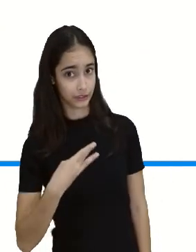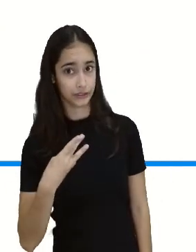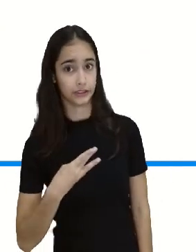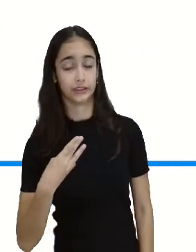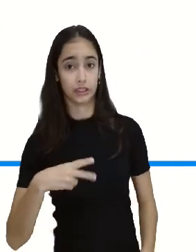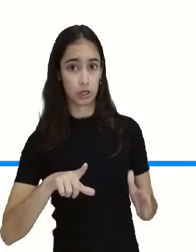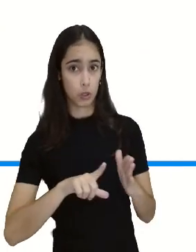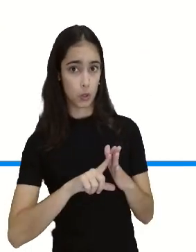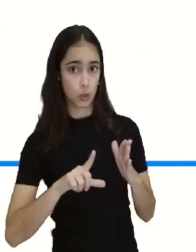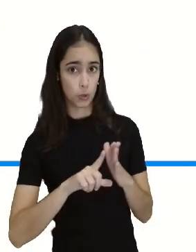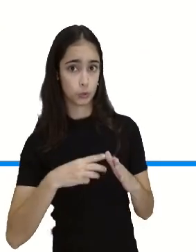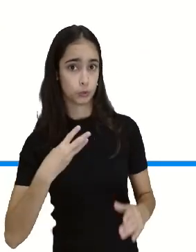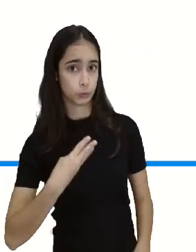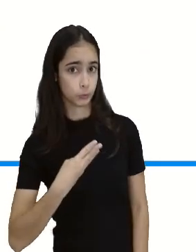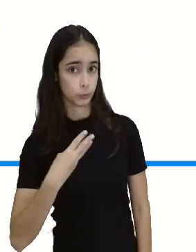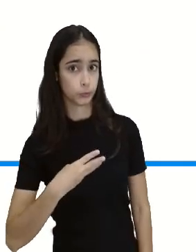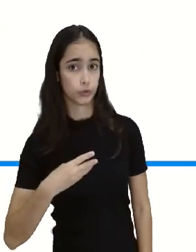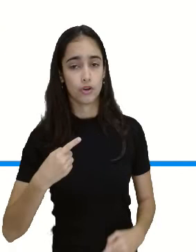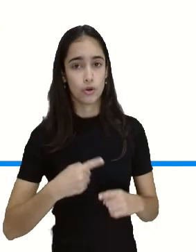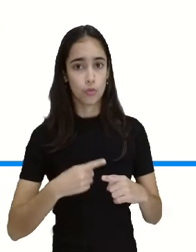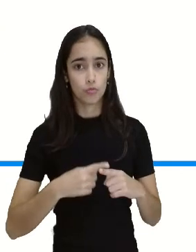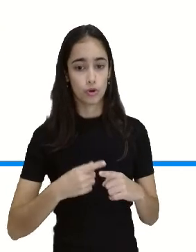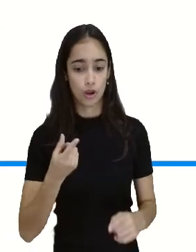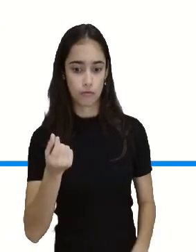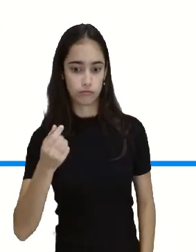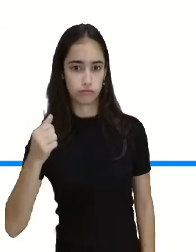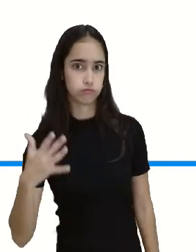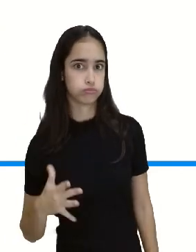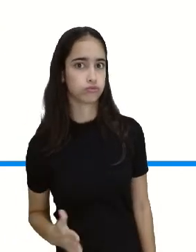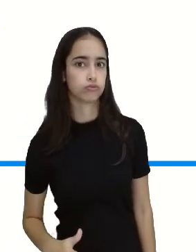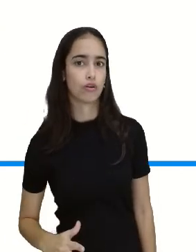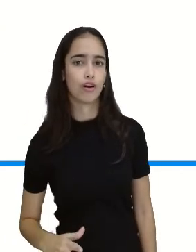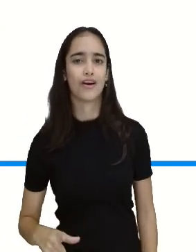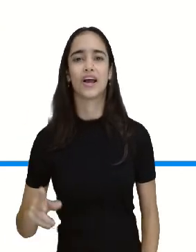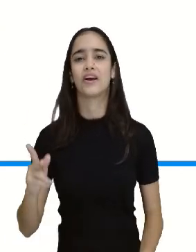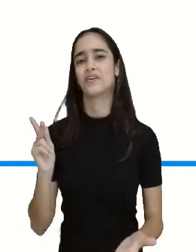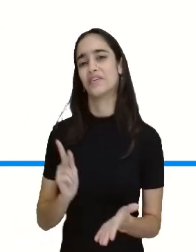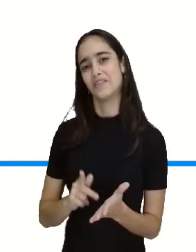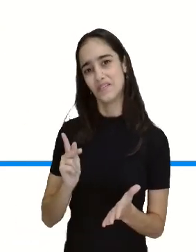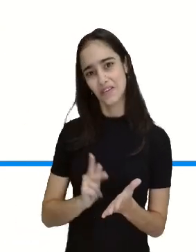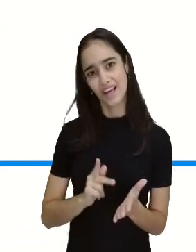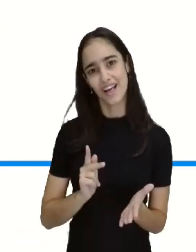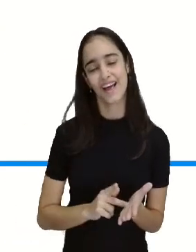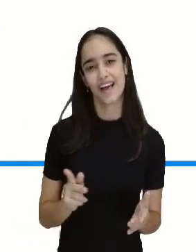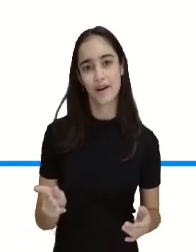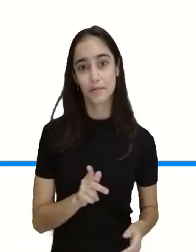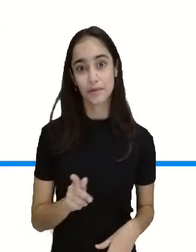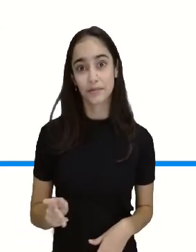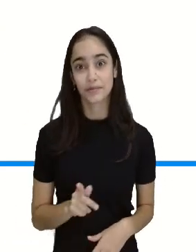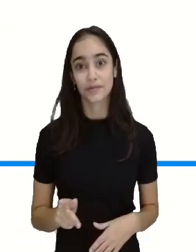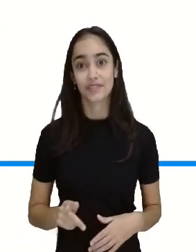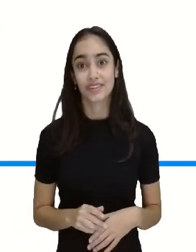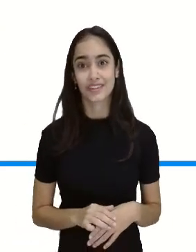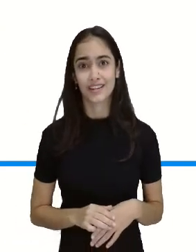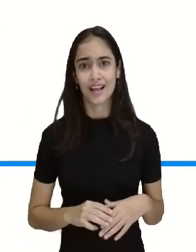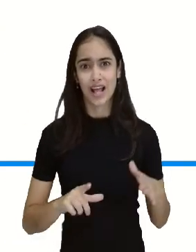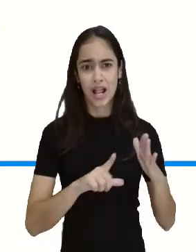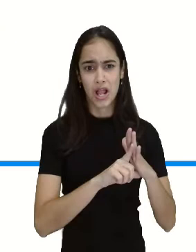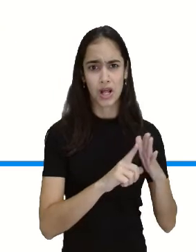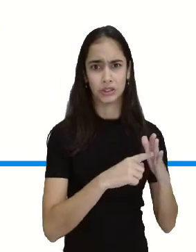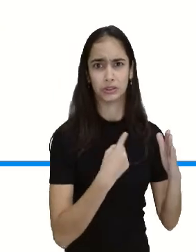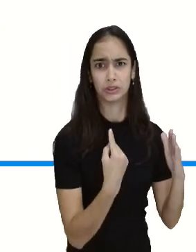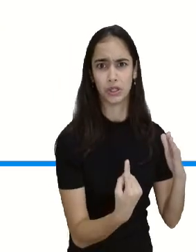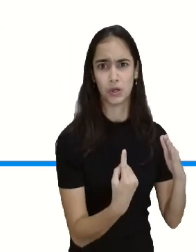mais barato. Isso mesmo. E aí, a gente pode trazer até para aqui. Um par de meias por 70 reais